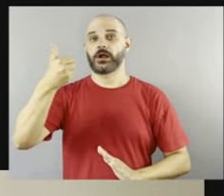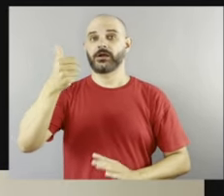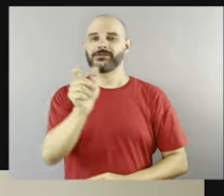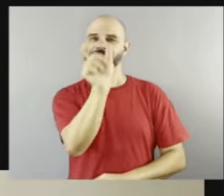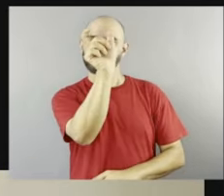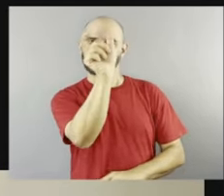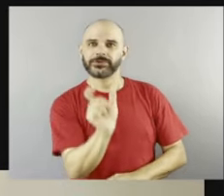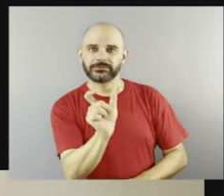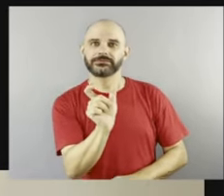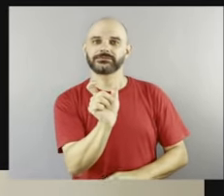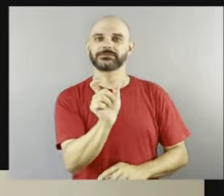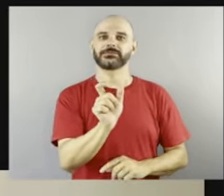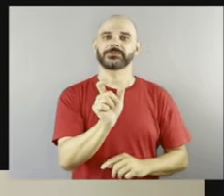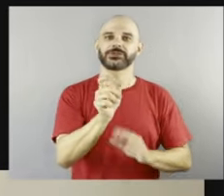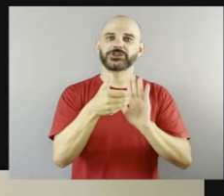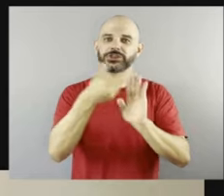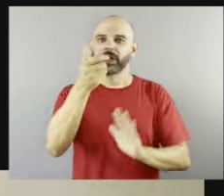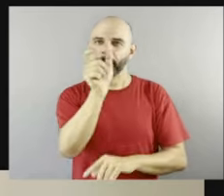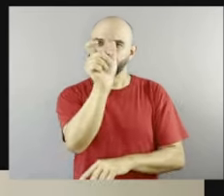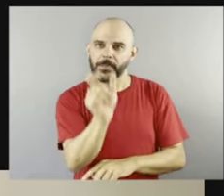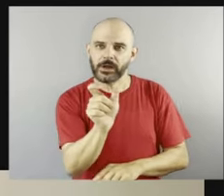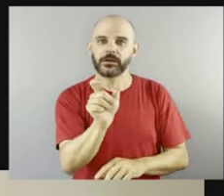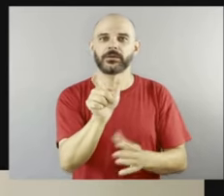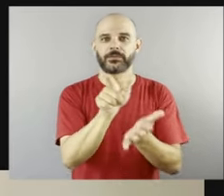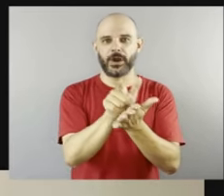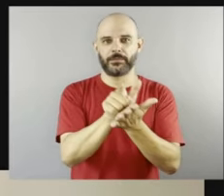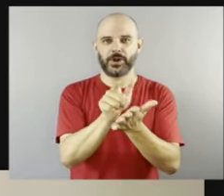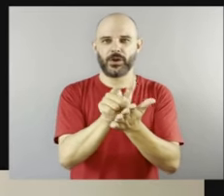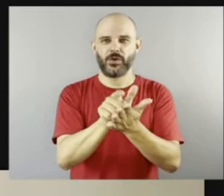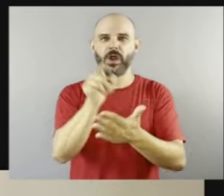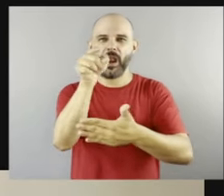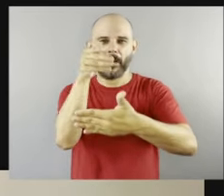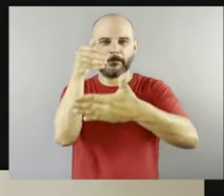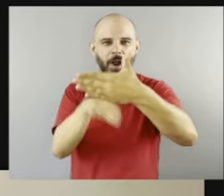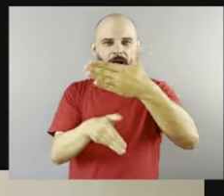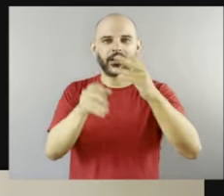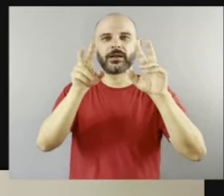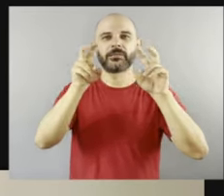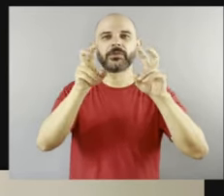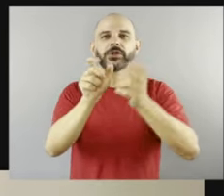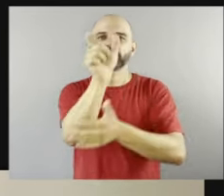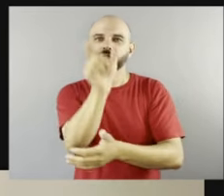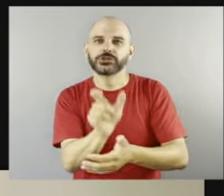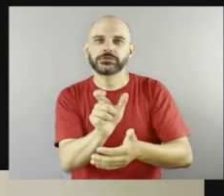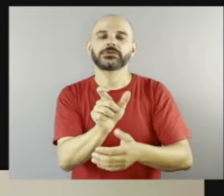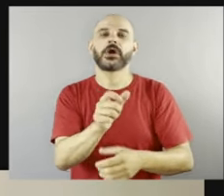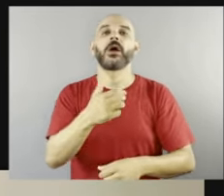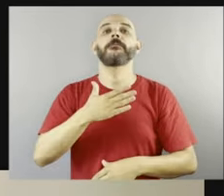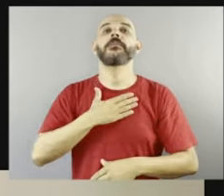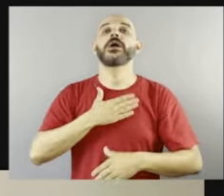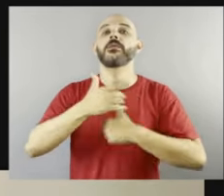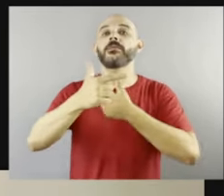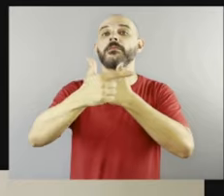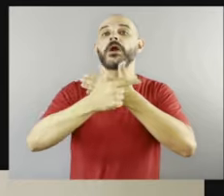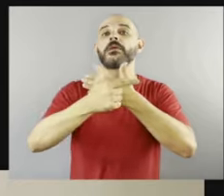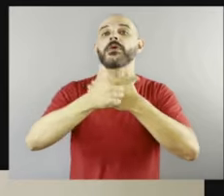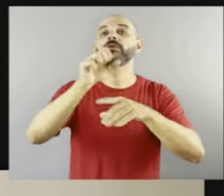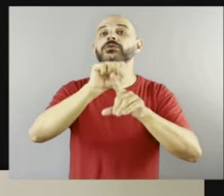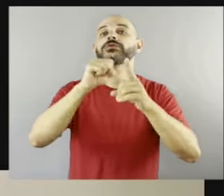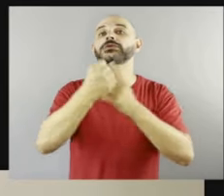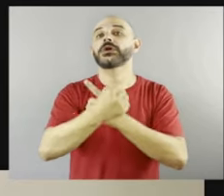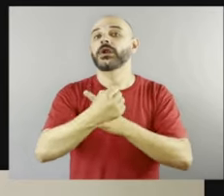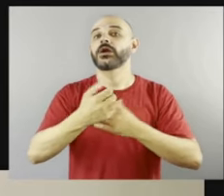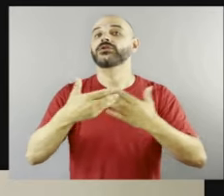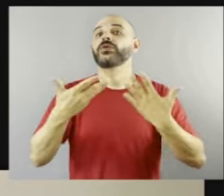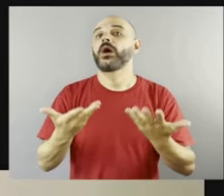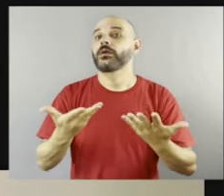pessoa com deficiência, né? O que eu posso fazer? Qual é o meu papel no mundo? O nosso papel na sociedade, né? Para tornarmos ela